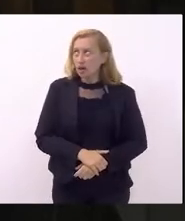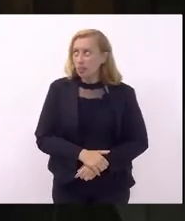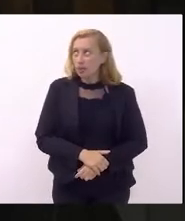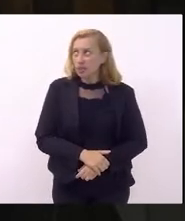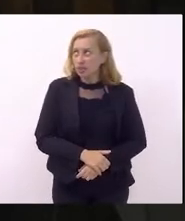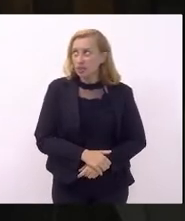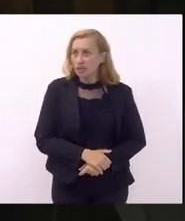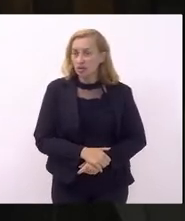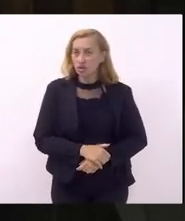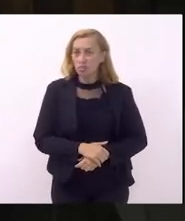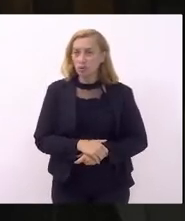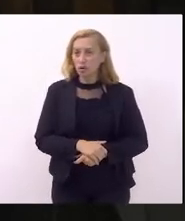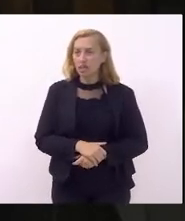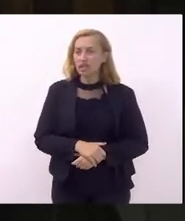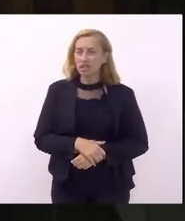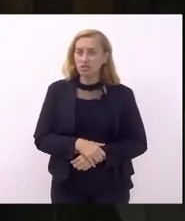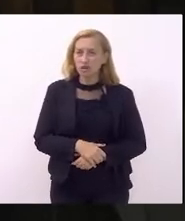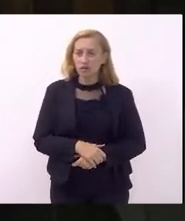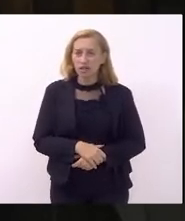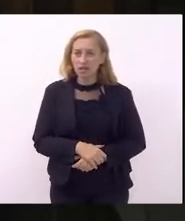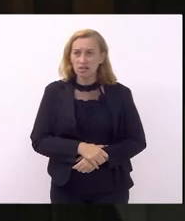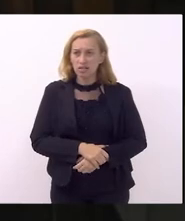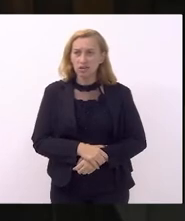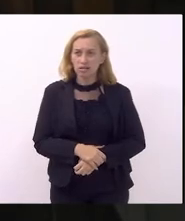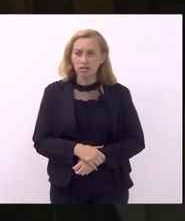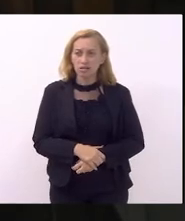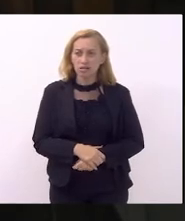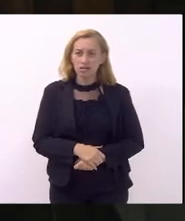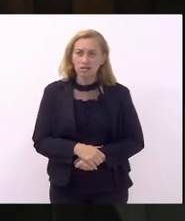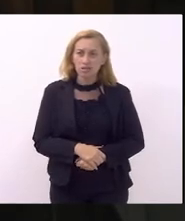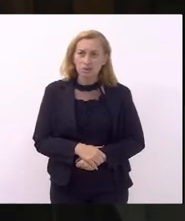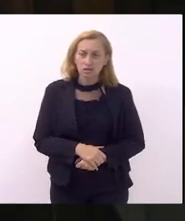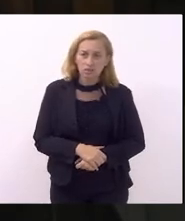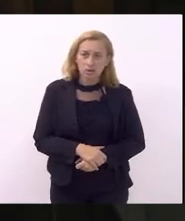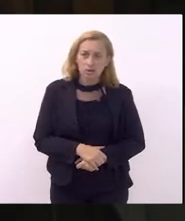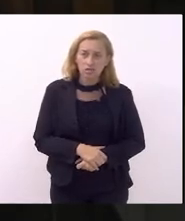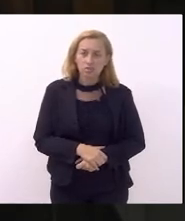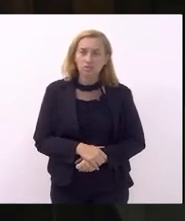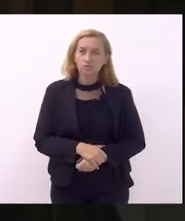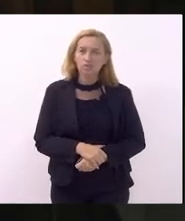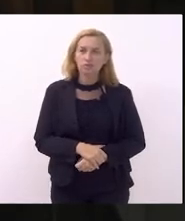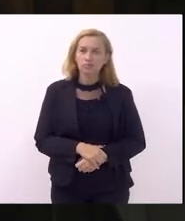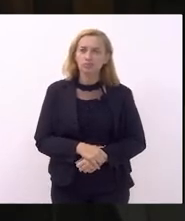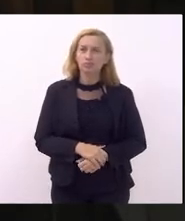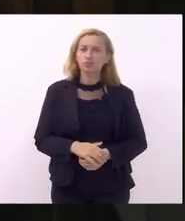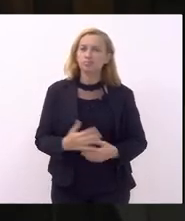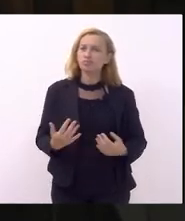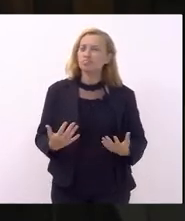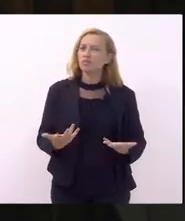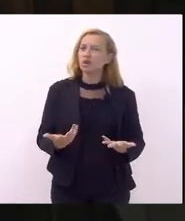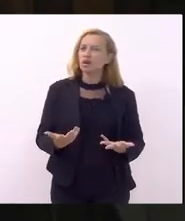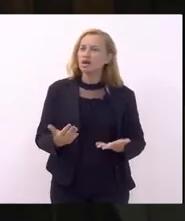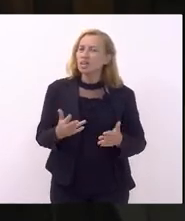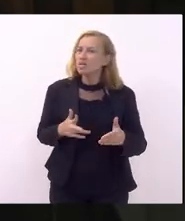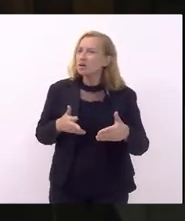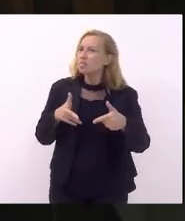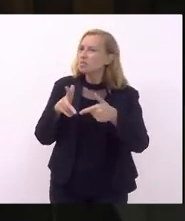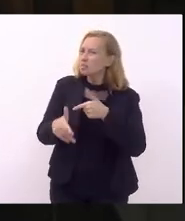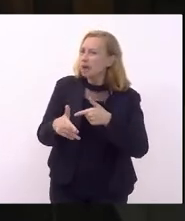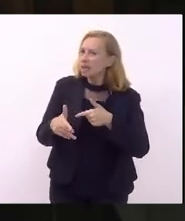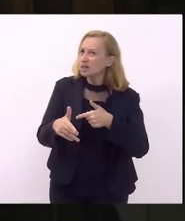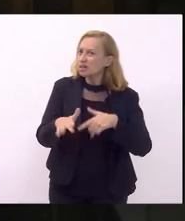o que requer inclusive uma delimitação que impede a